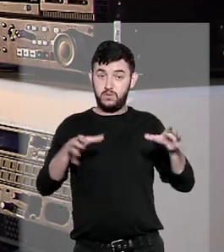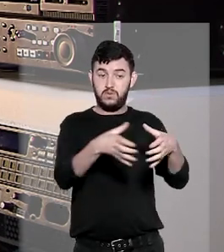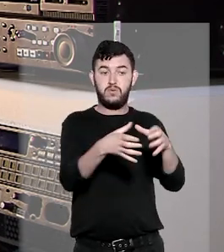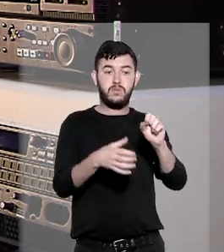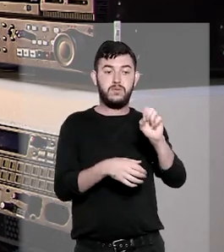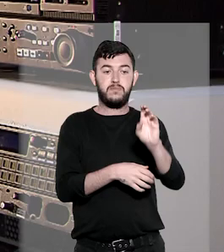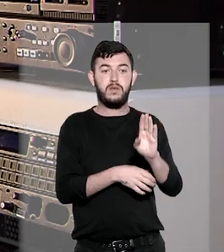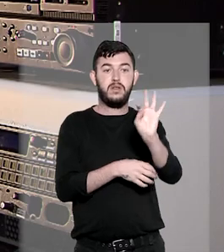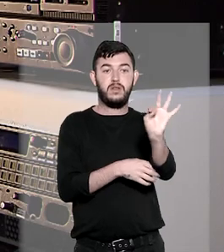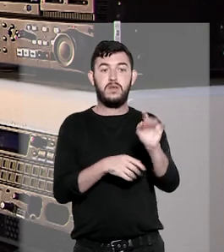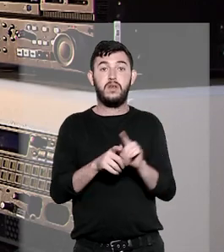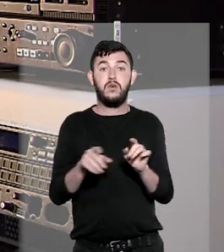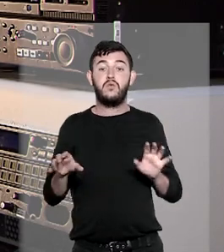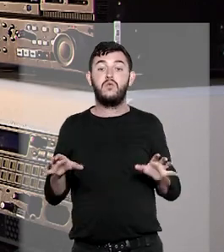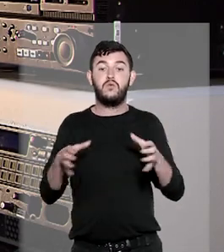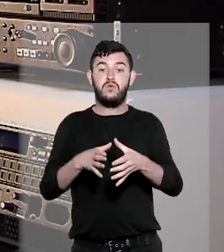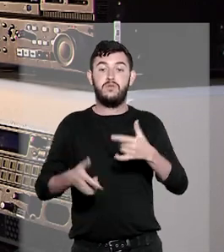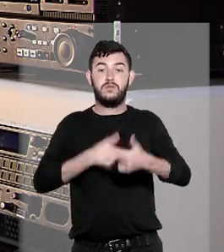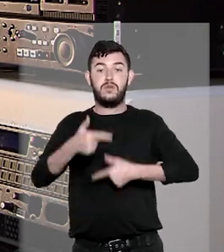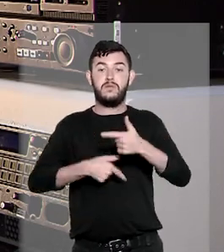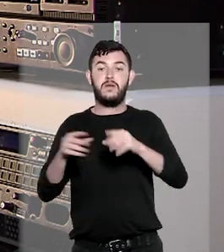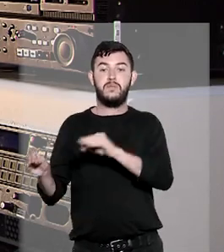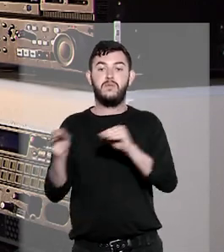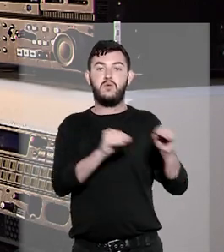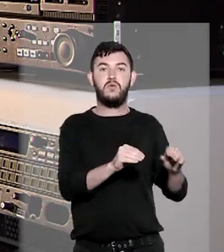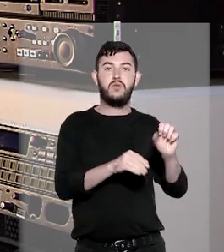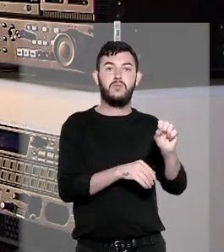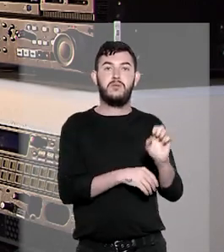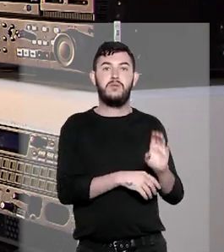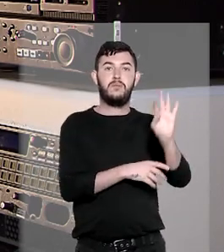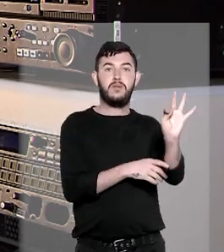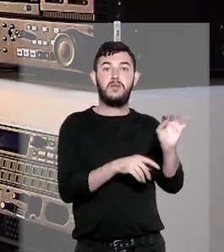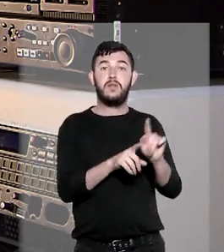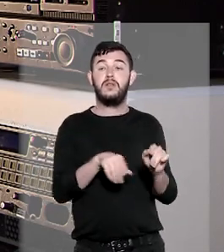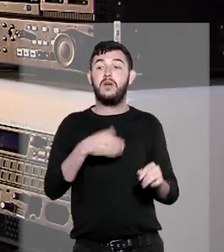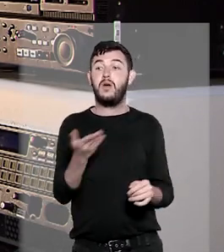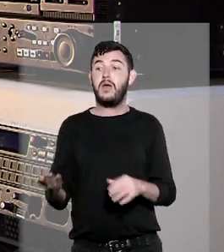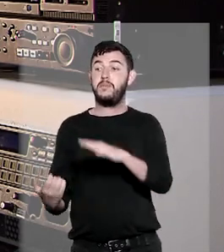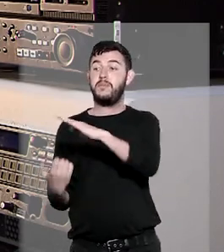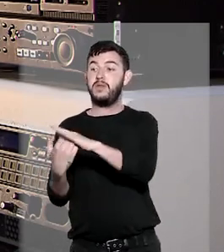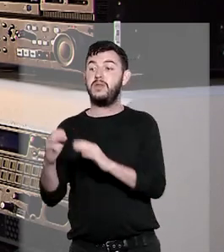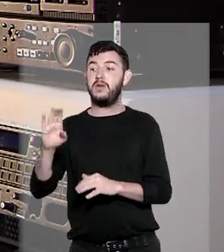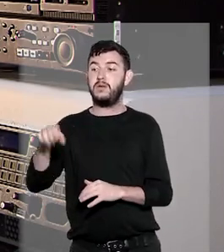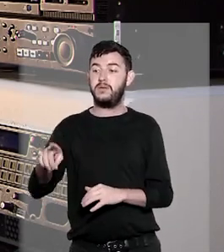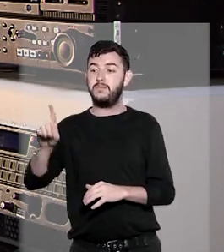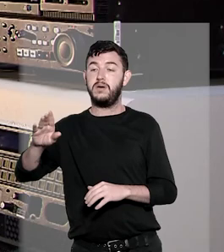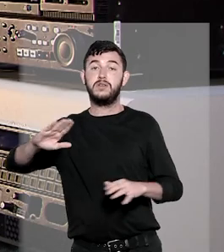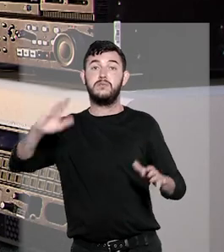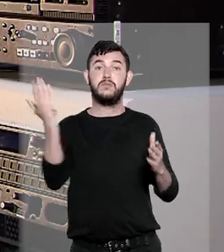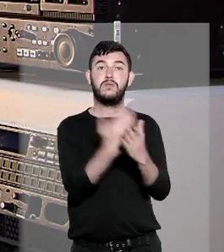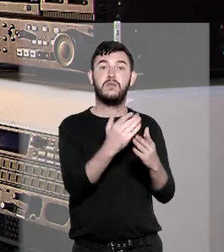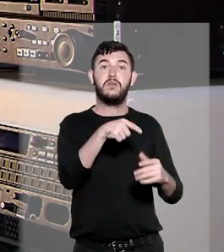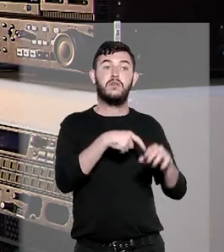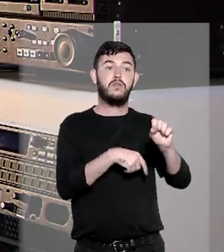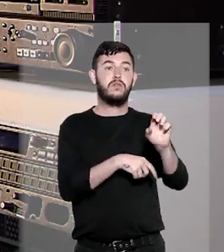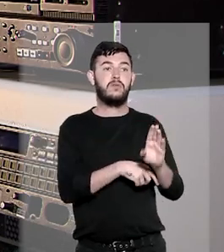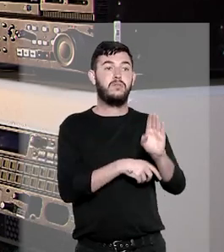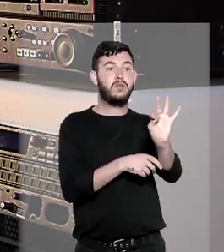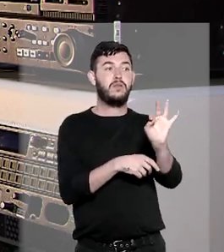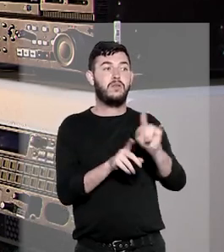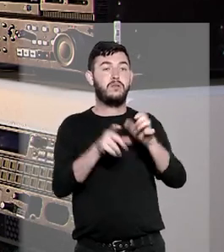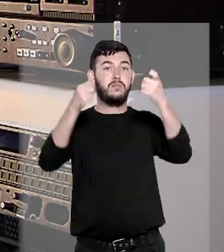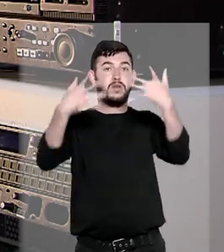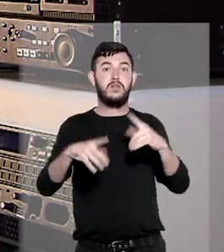equipe para a emissora concorrente. Então, a Band ajuizou a ação acusando o SBT de concorrência desleal e aliciamento do humorista.